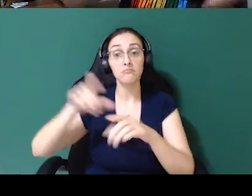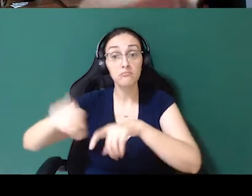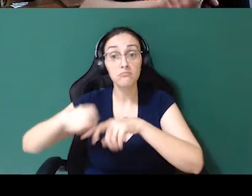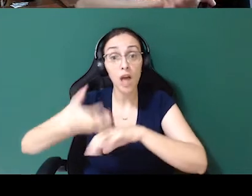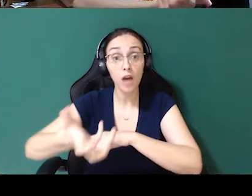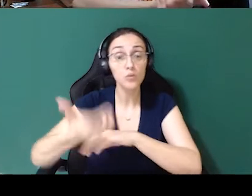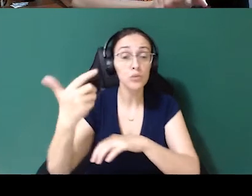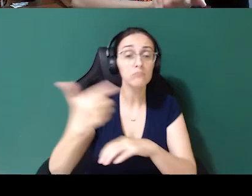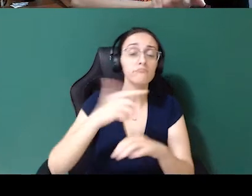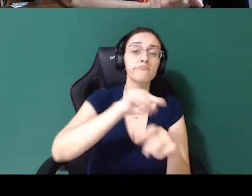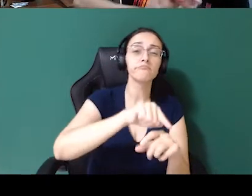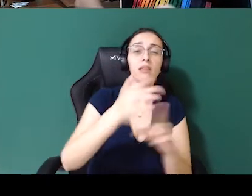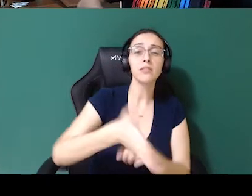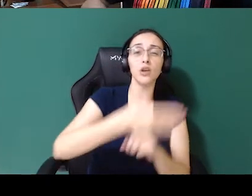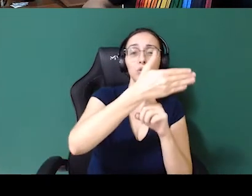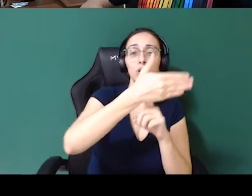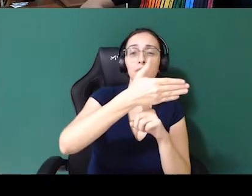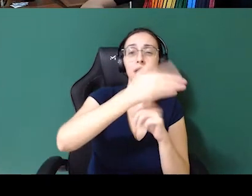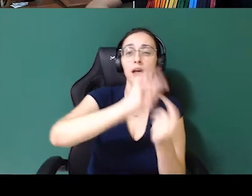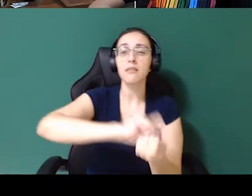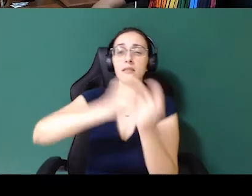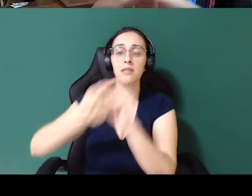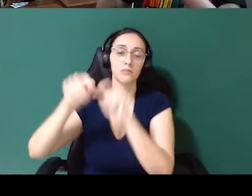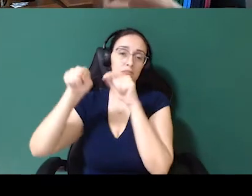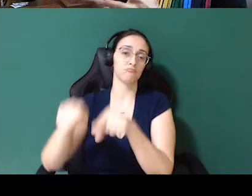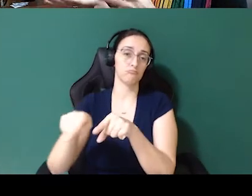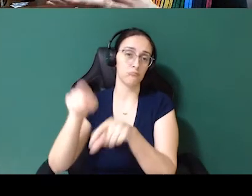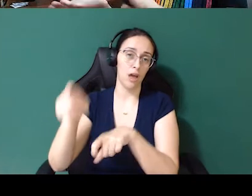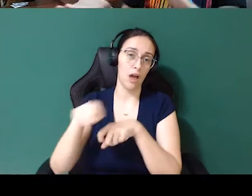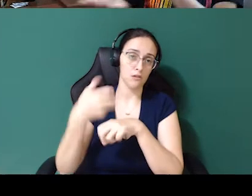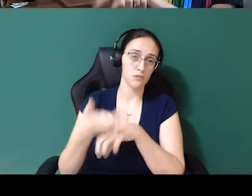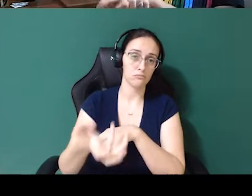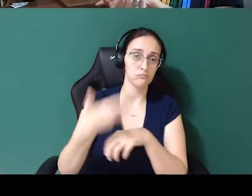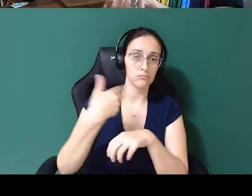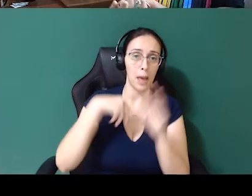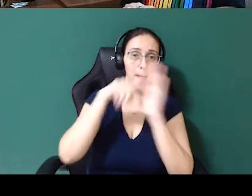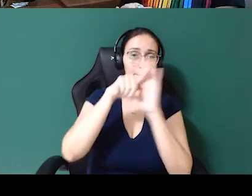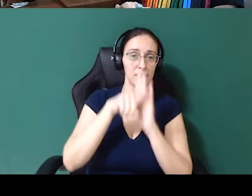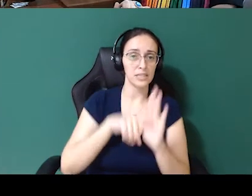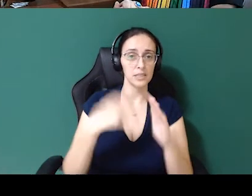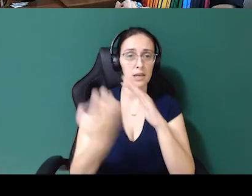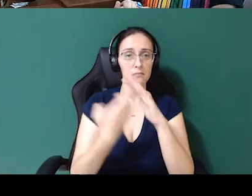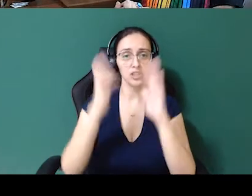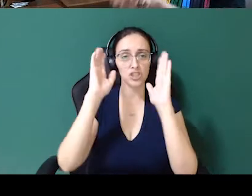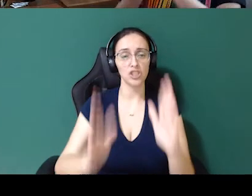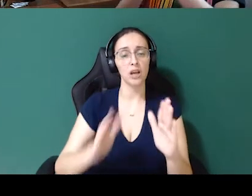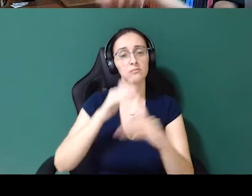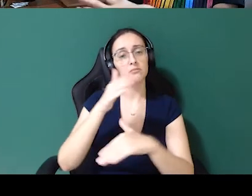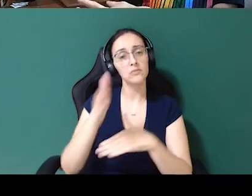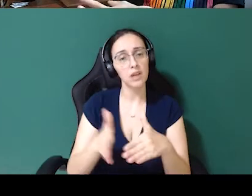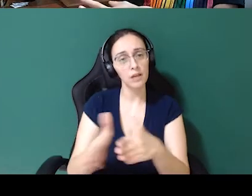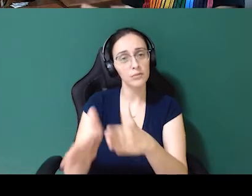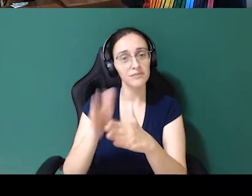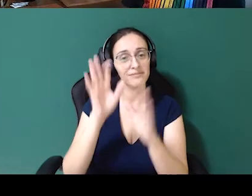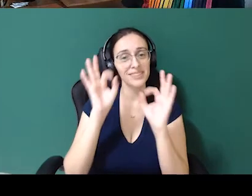e tentou dar uma adaptada um pouco para o comitê do agro. Então, é um pouco isso que eu falei, faça pesquisas com empresas que já estão trabalhando nesse caminho. É o